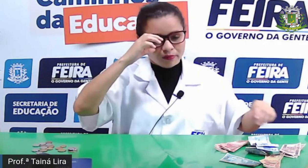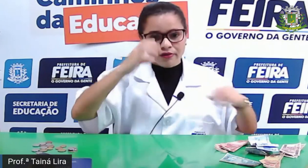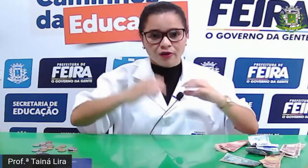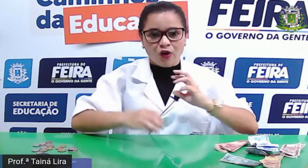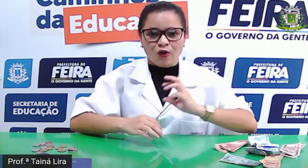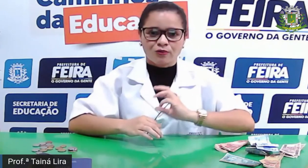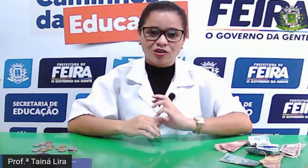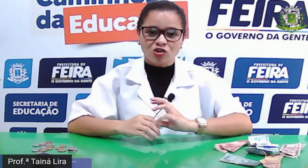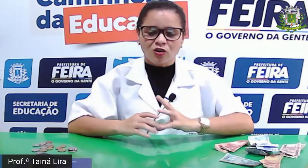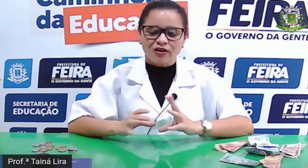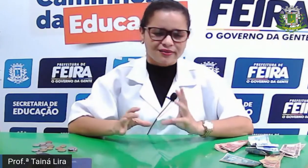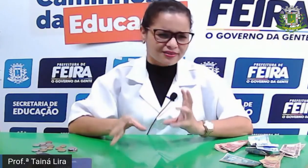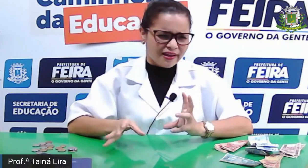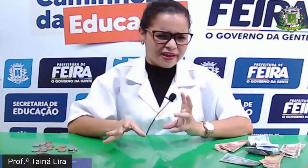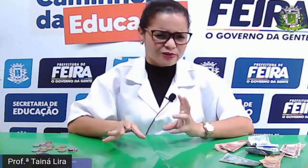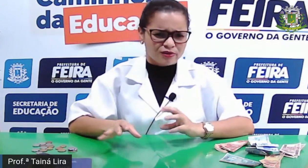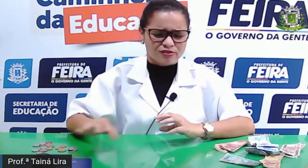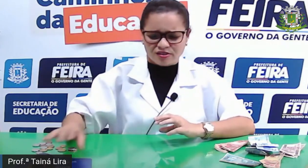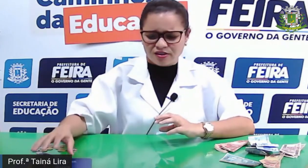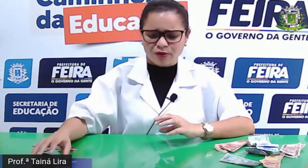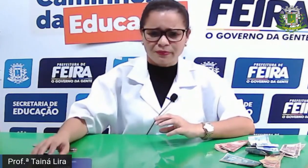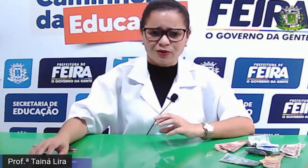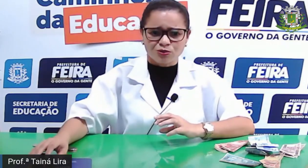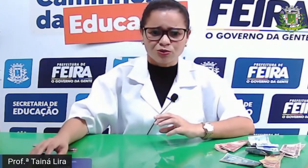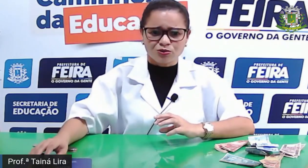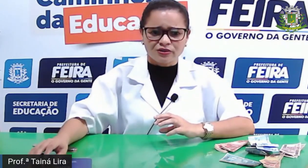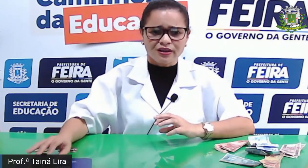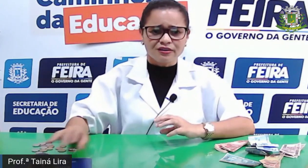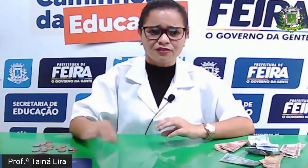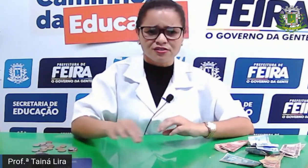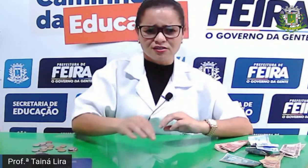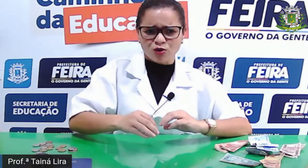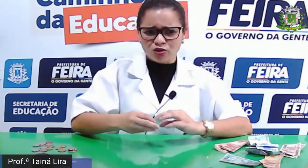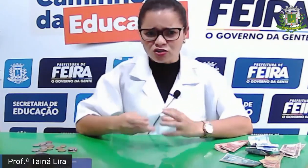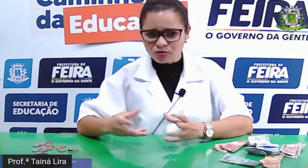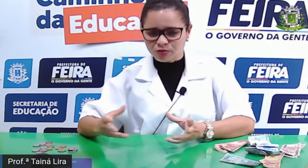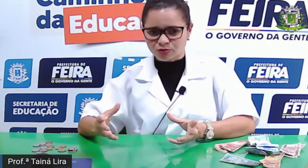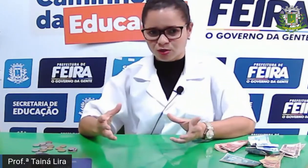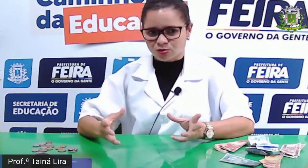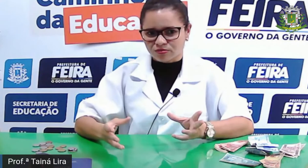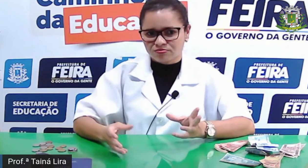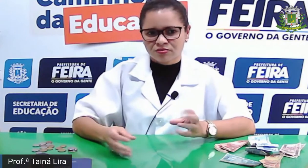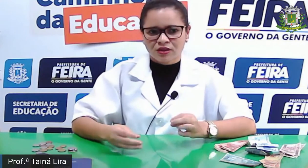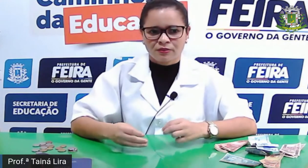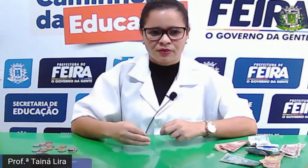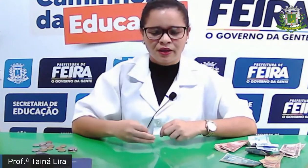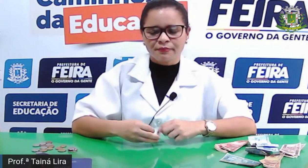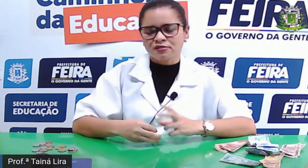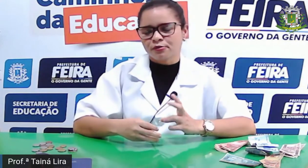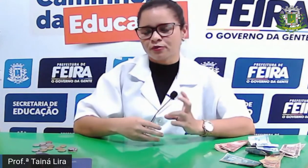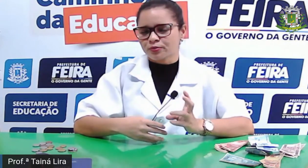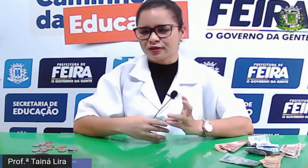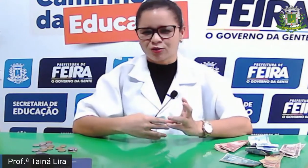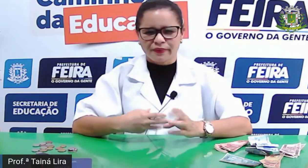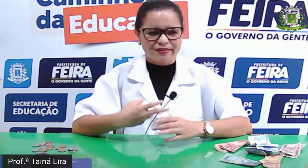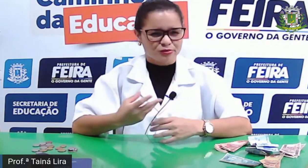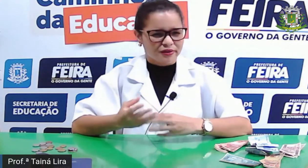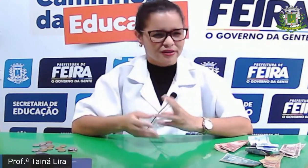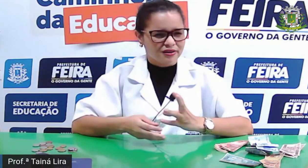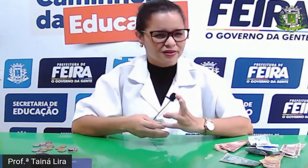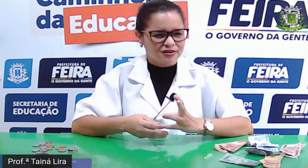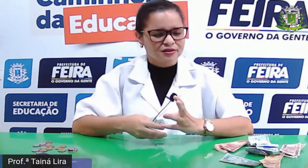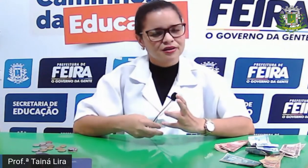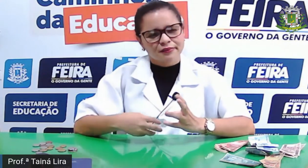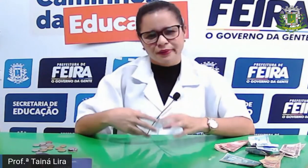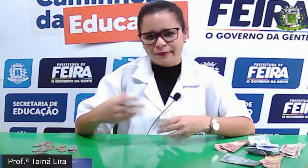Então, o achocolatado, que eu sei que é um produto que vocês gostam muito, principalmente para tomar de